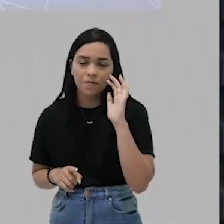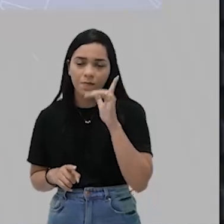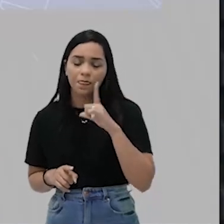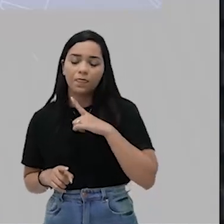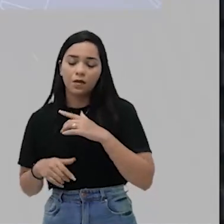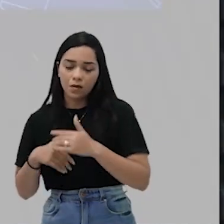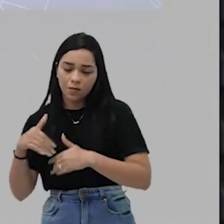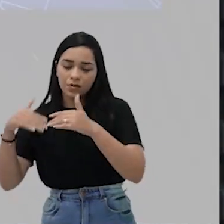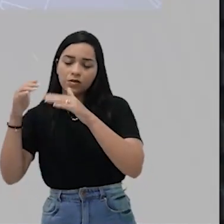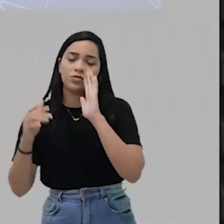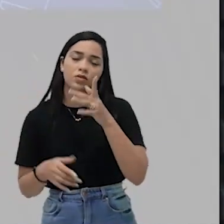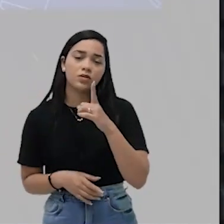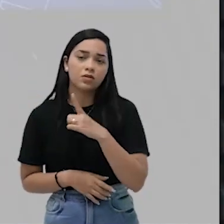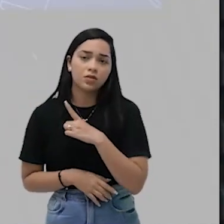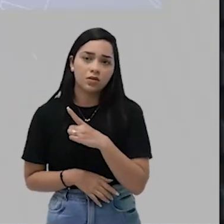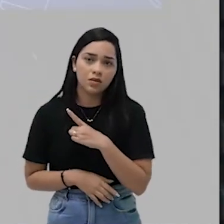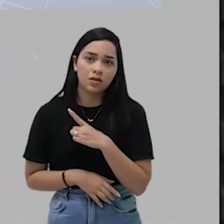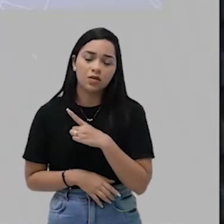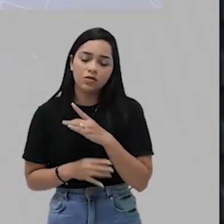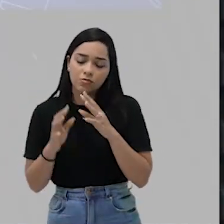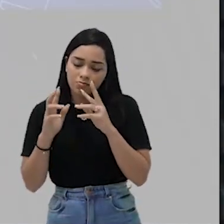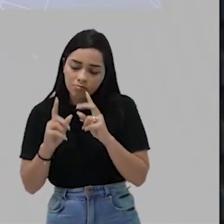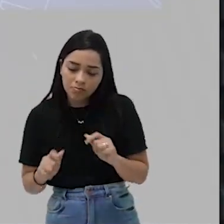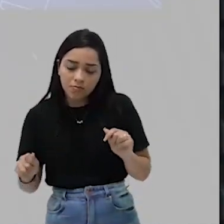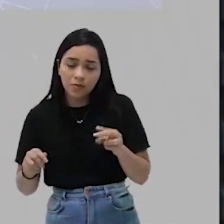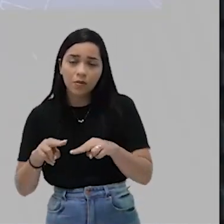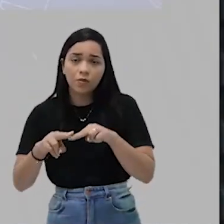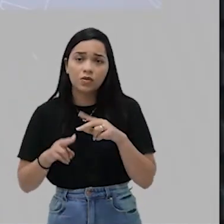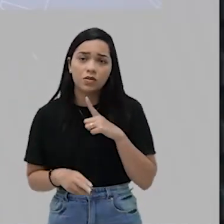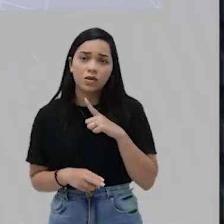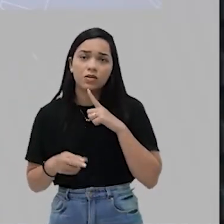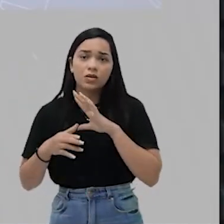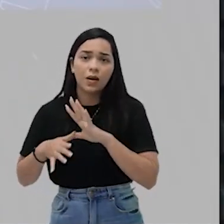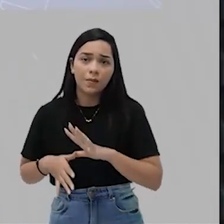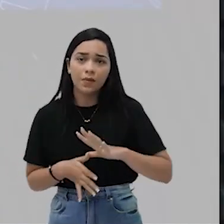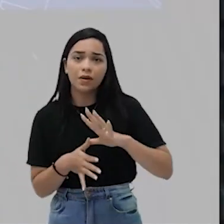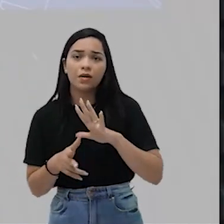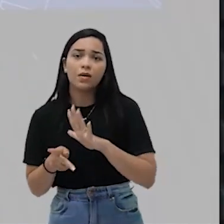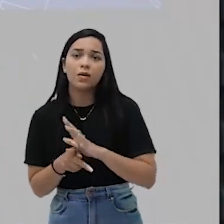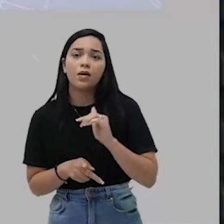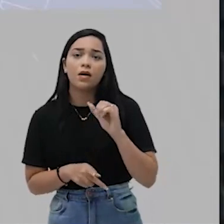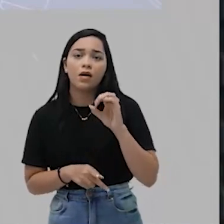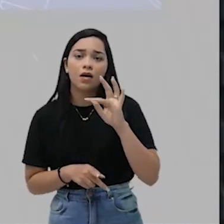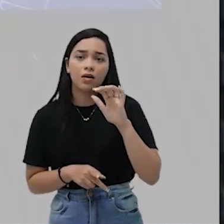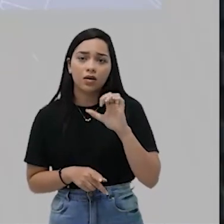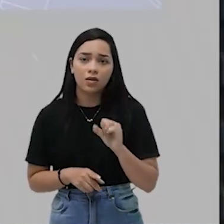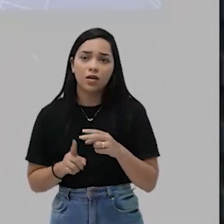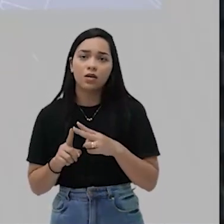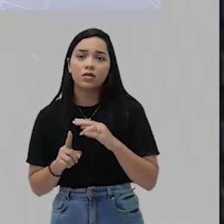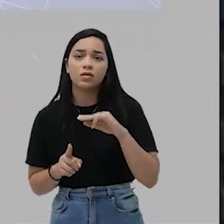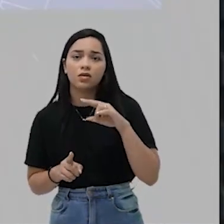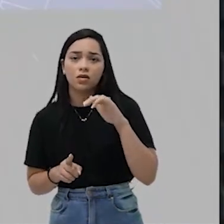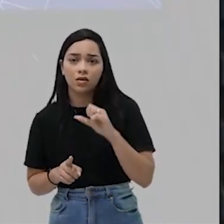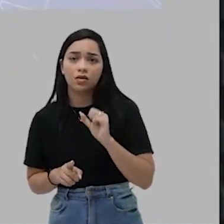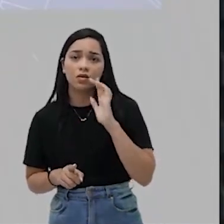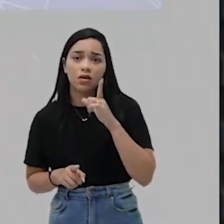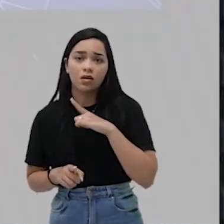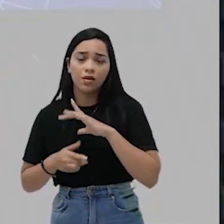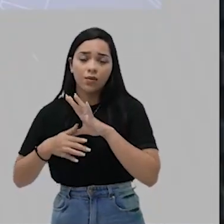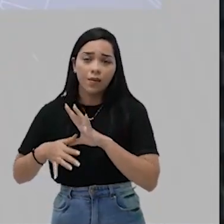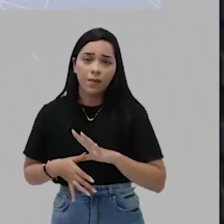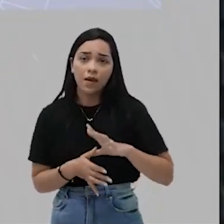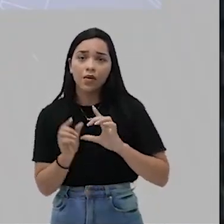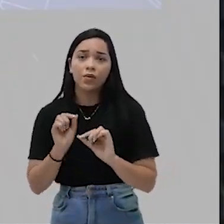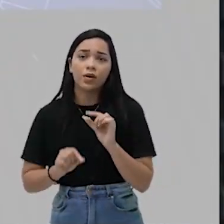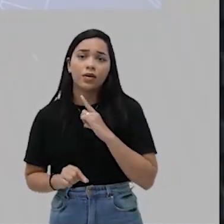estavam em processo de decadência. Então, essa América dos aztecas e dos incas é uma América